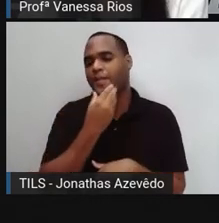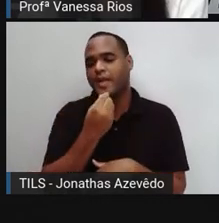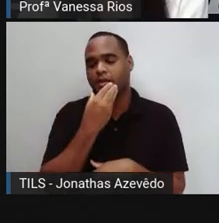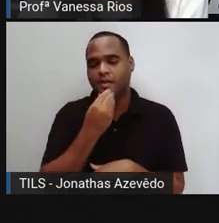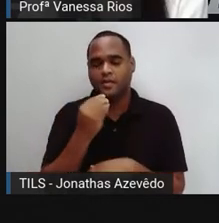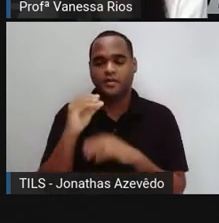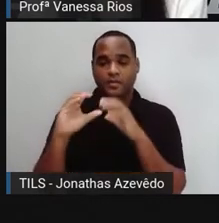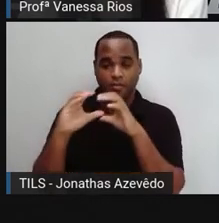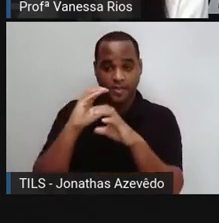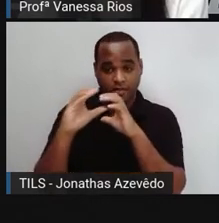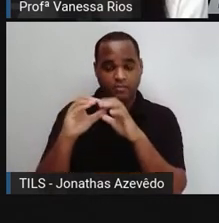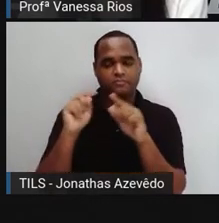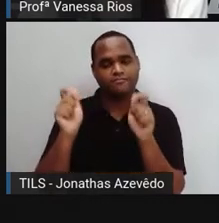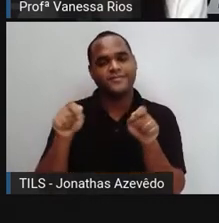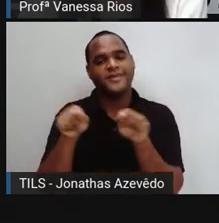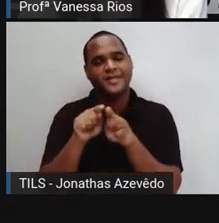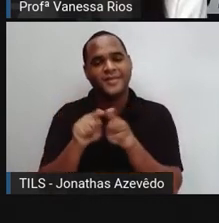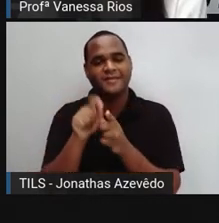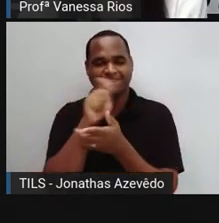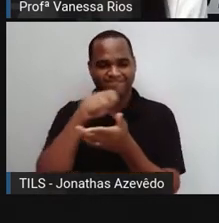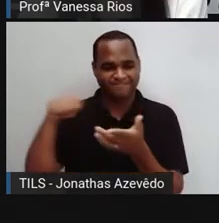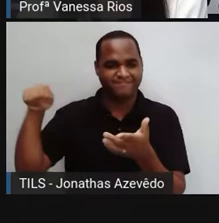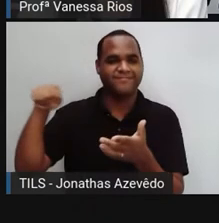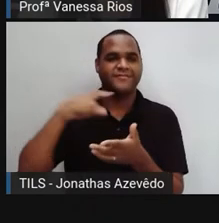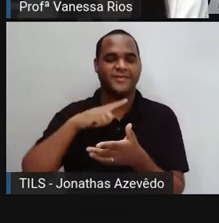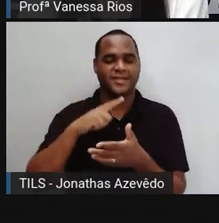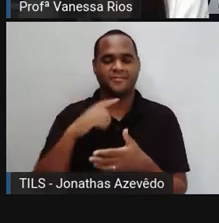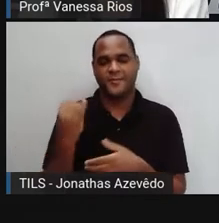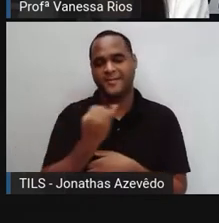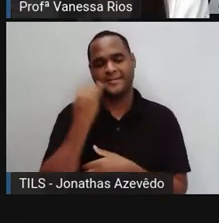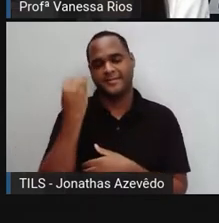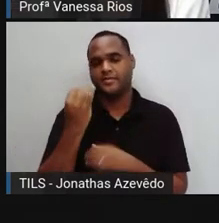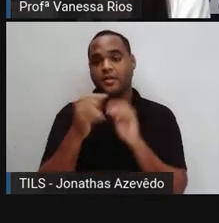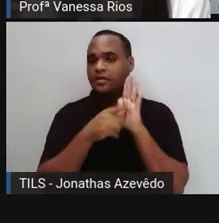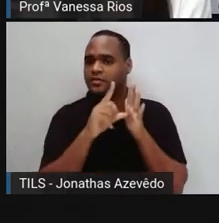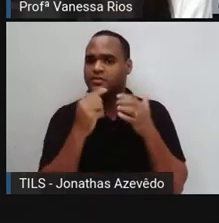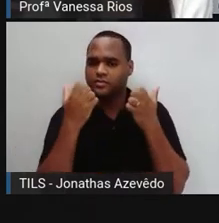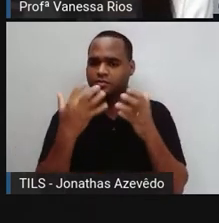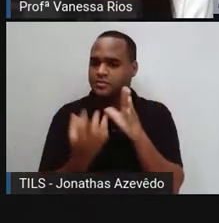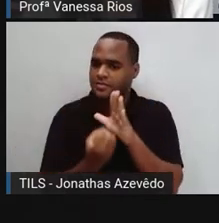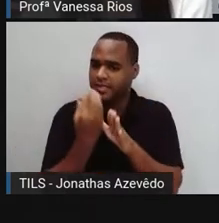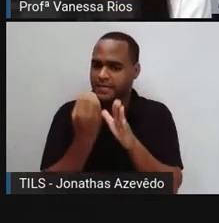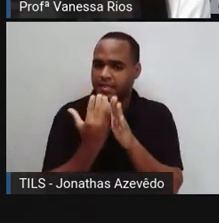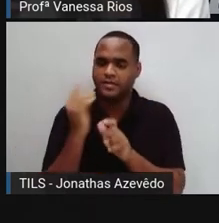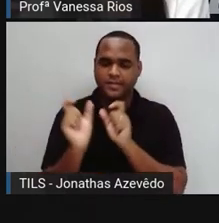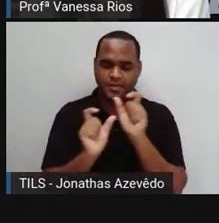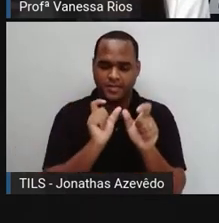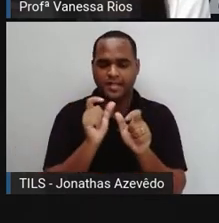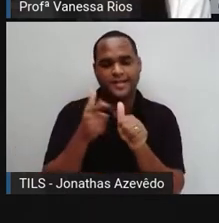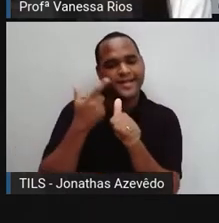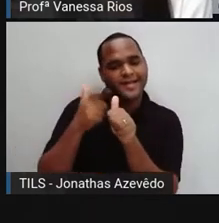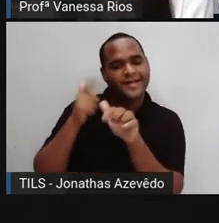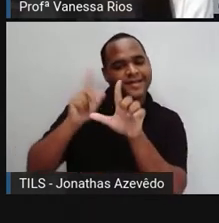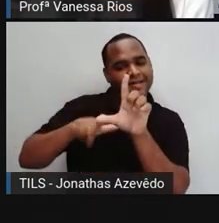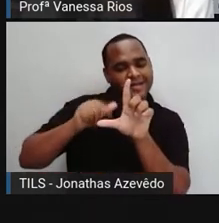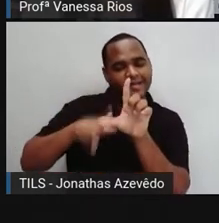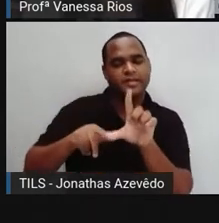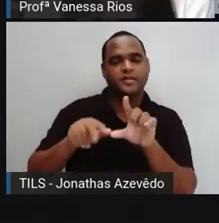bem como da necessidade de registro. Então, antes de aparecer as primeiras letras, as